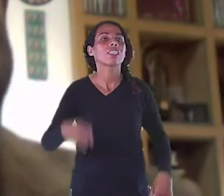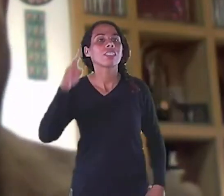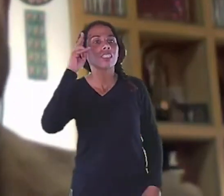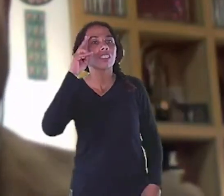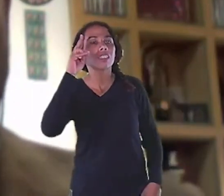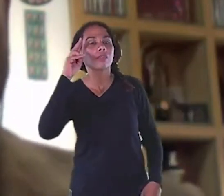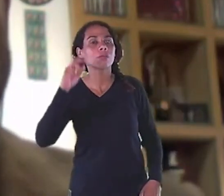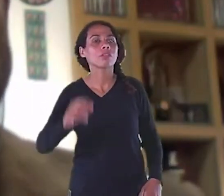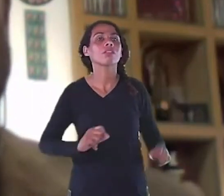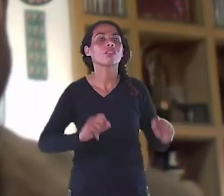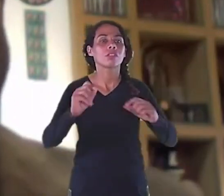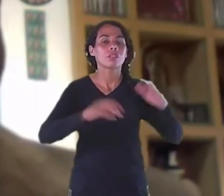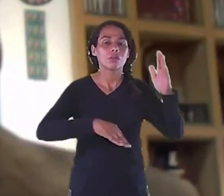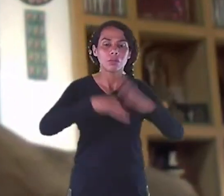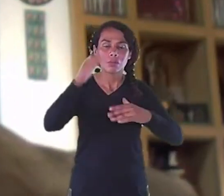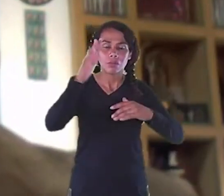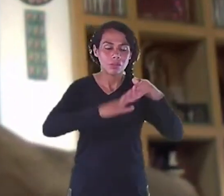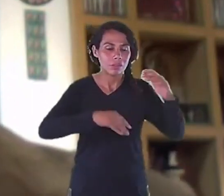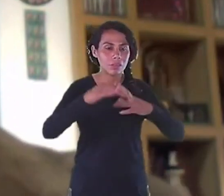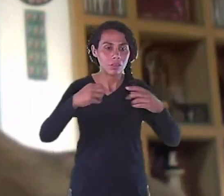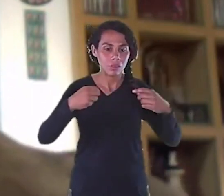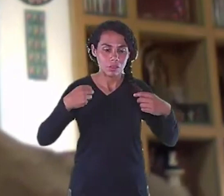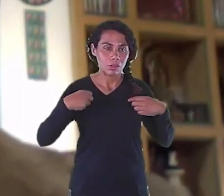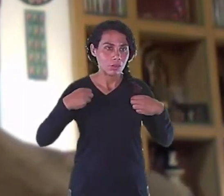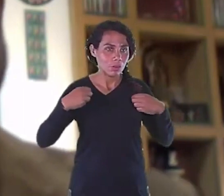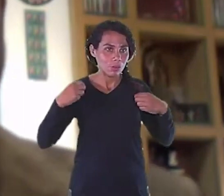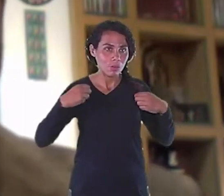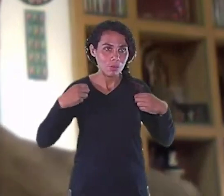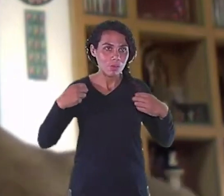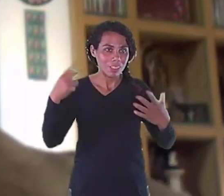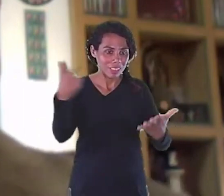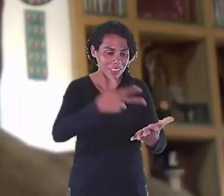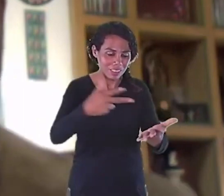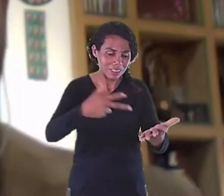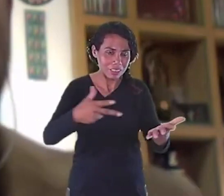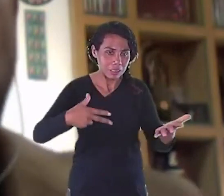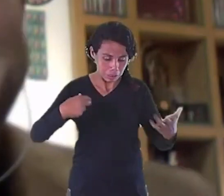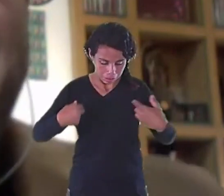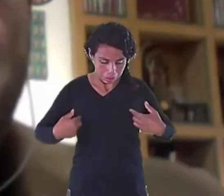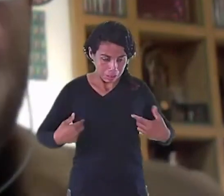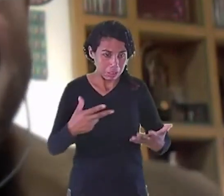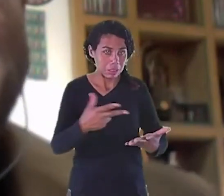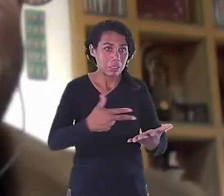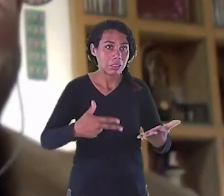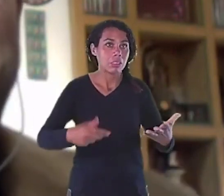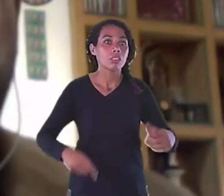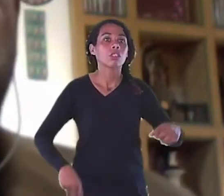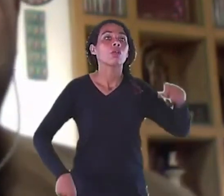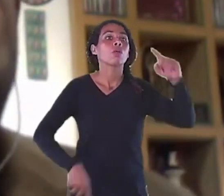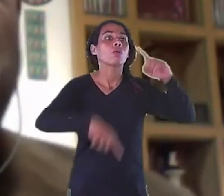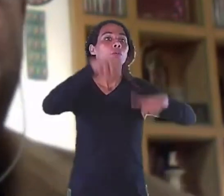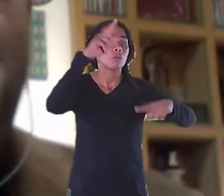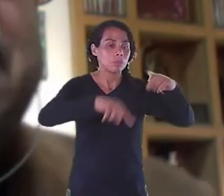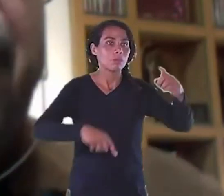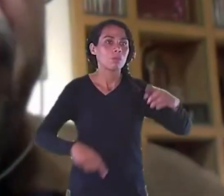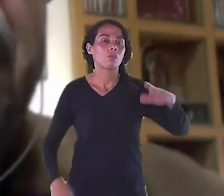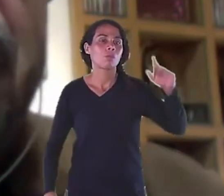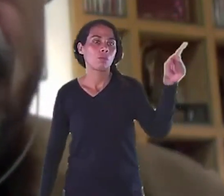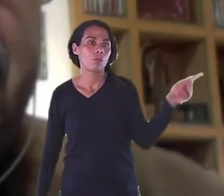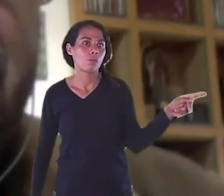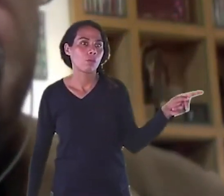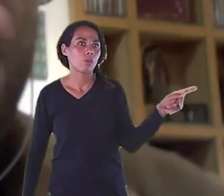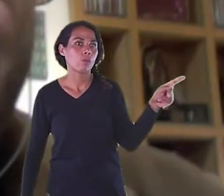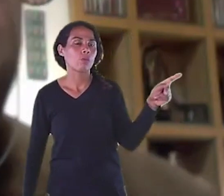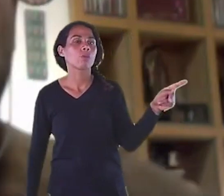Design de produto Design de ambientes Só foi ampliando Antigamente Era fácil